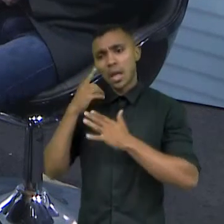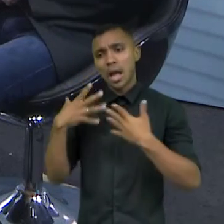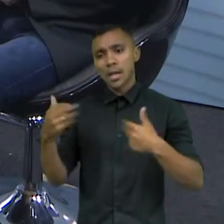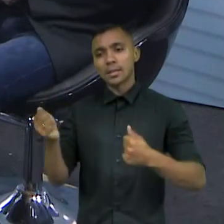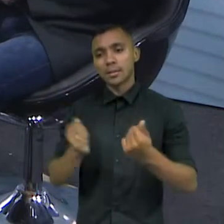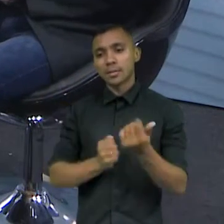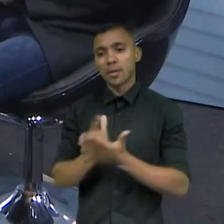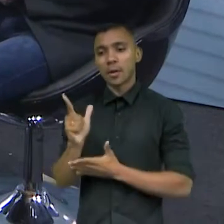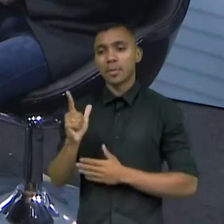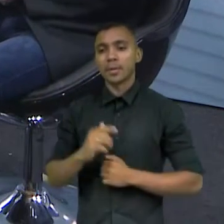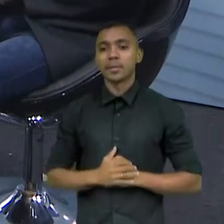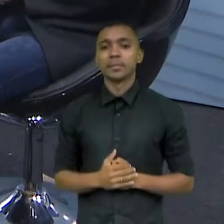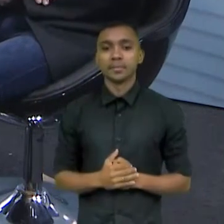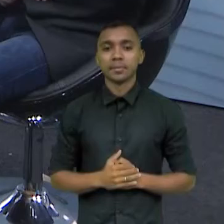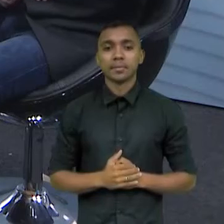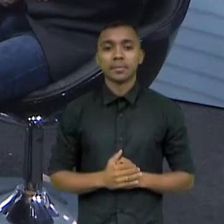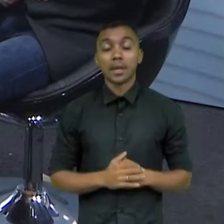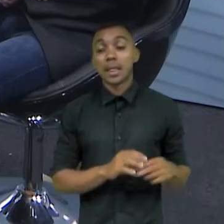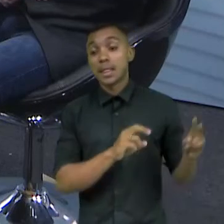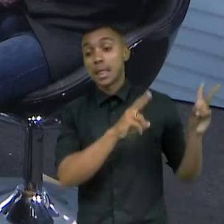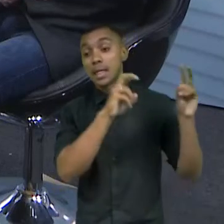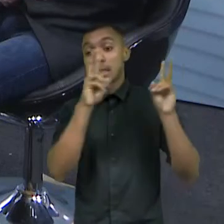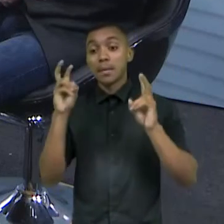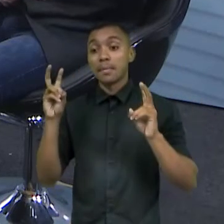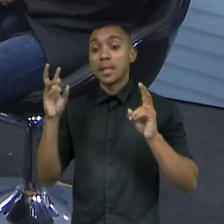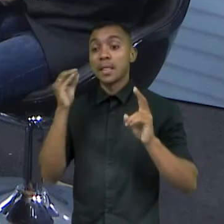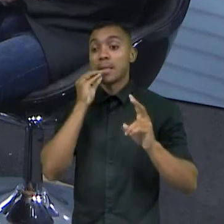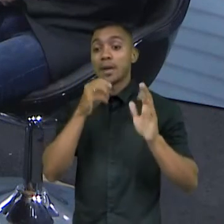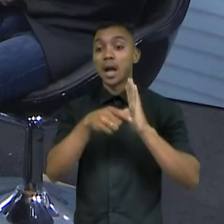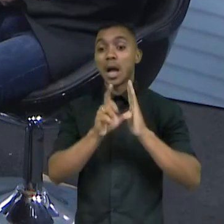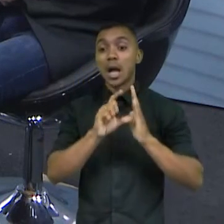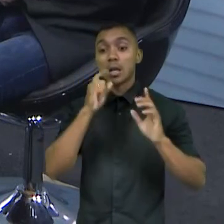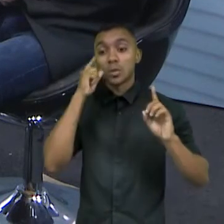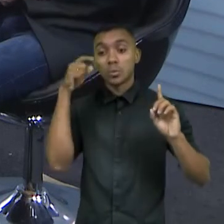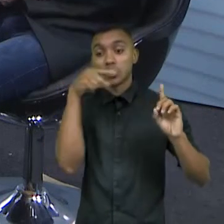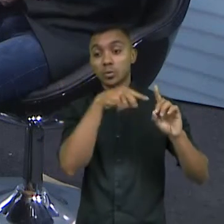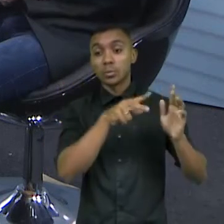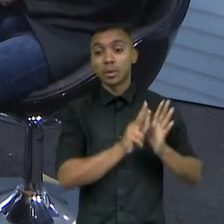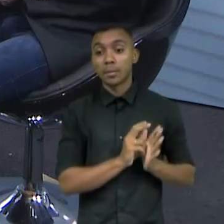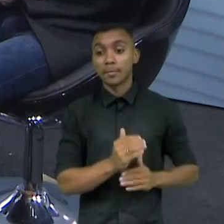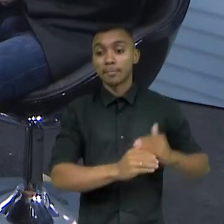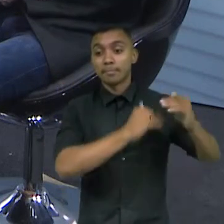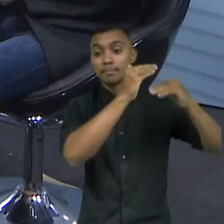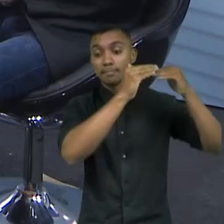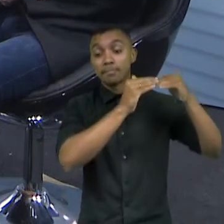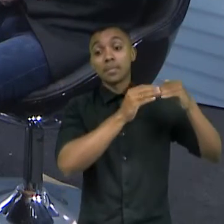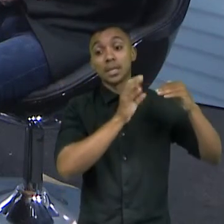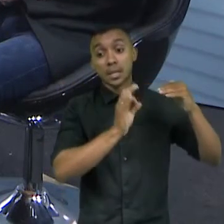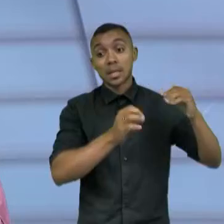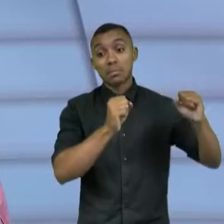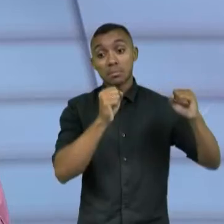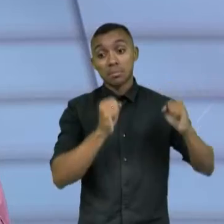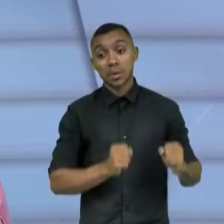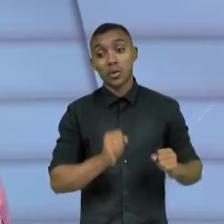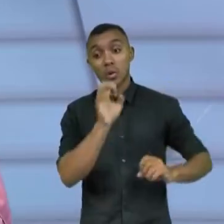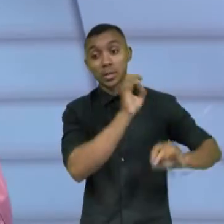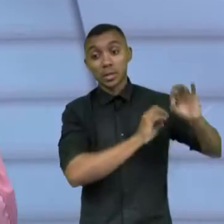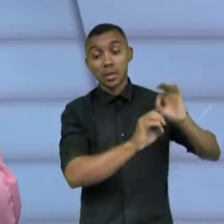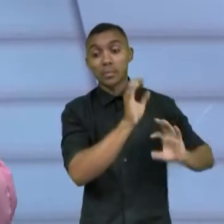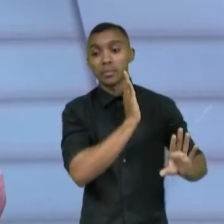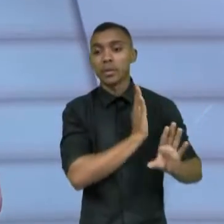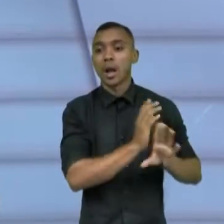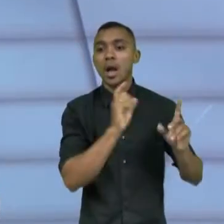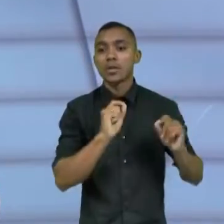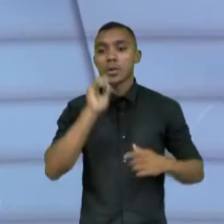Exato. E todos os temas, o que nos guia são os ODS, os Objetivos de Desenvolvimento Sustentável da ONU. Então, a gente pode trabalhar para solucionar